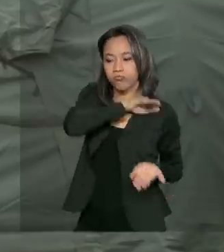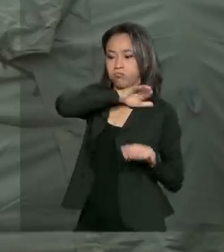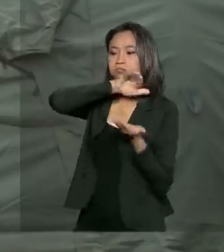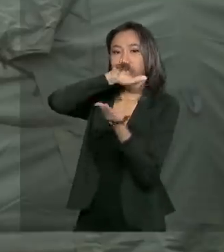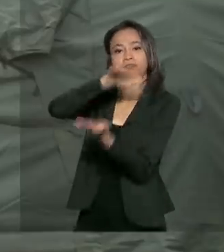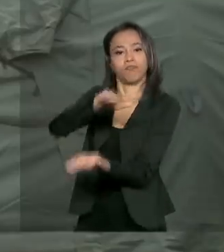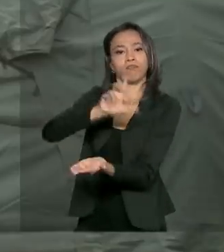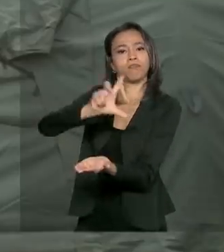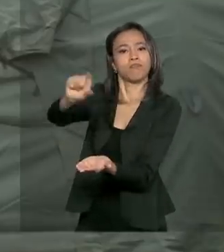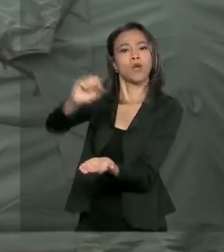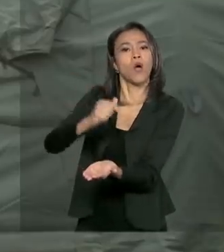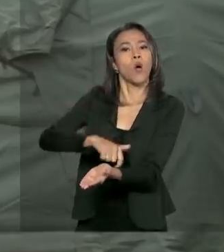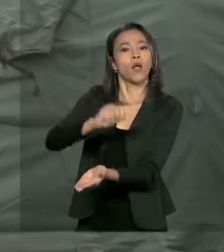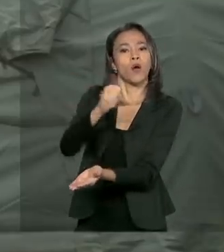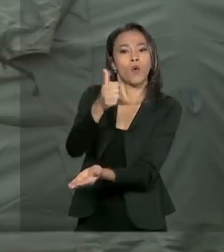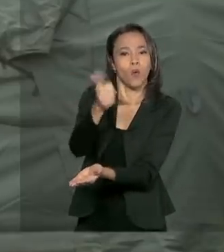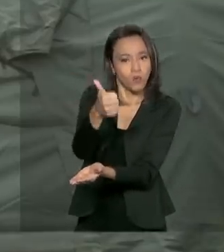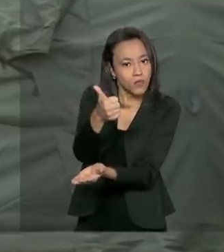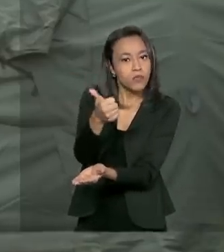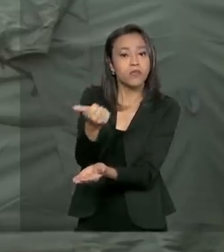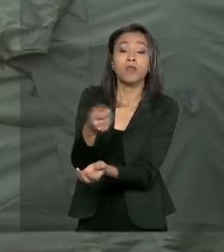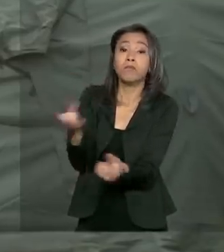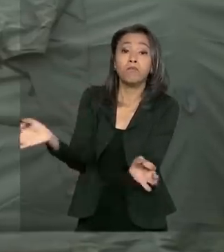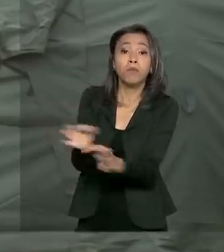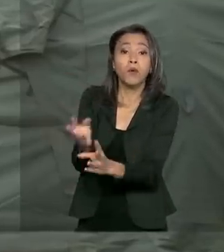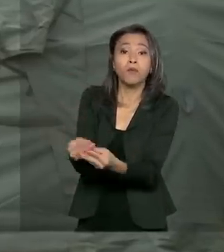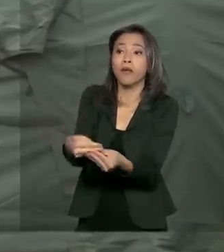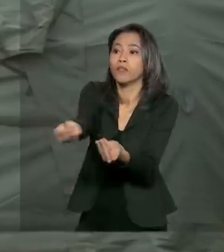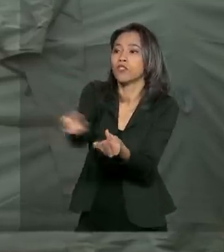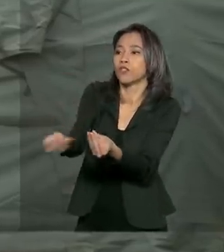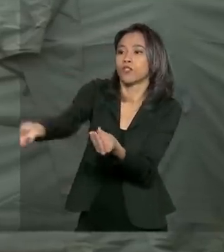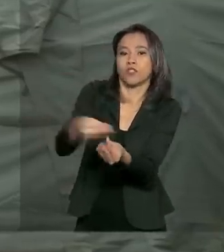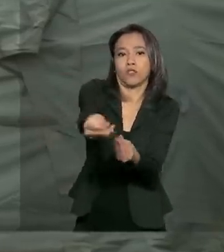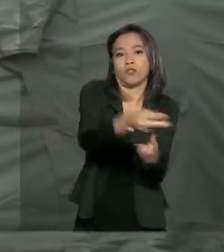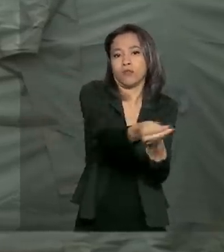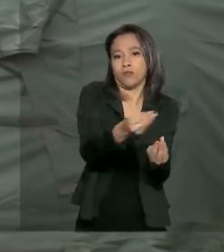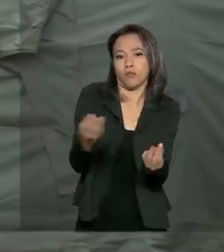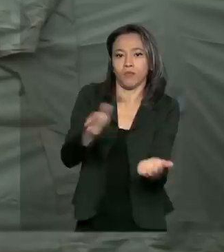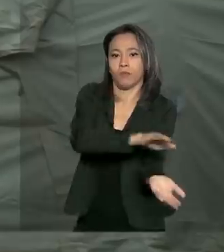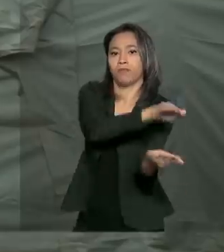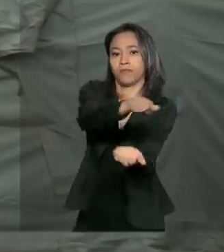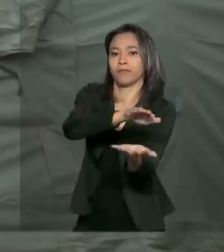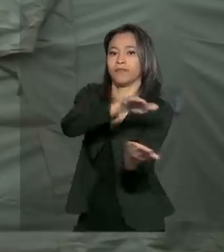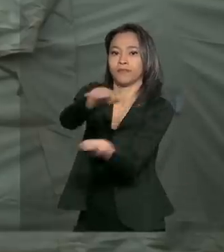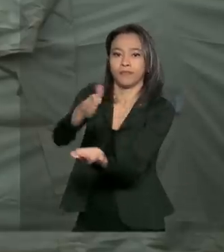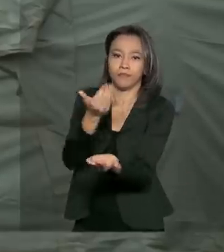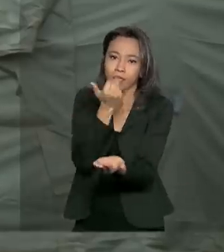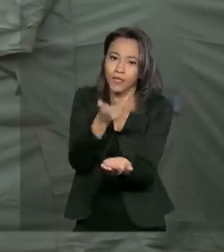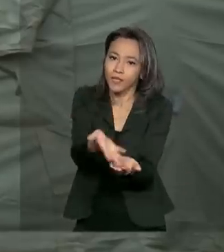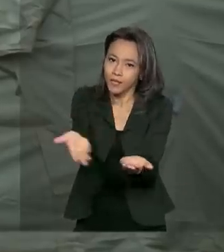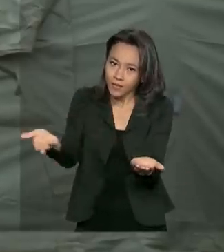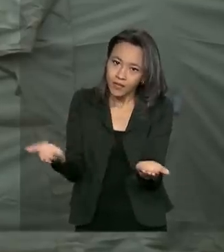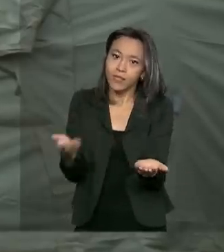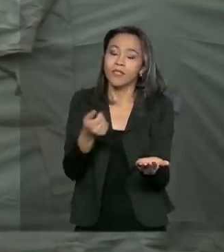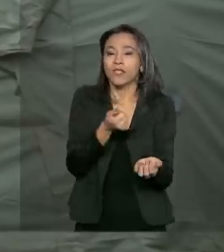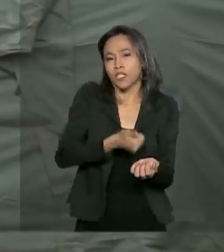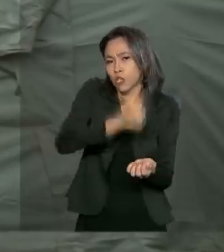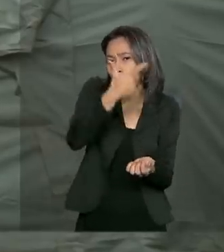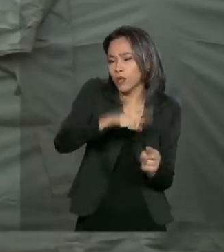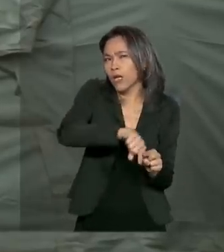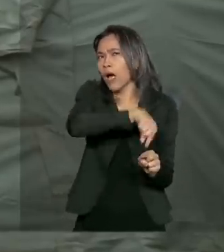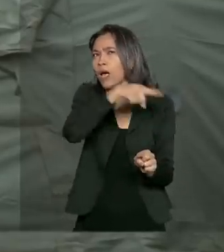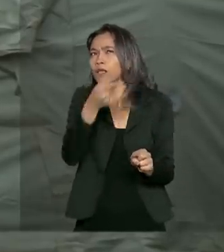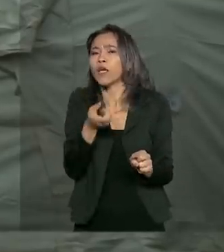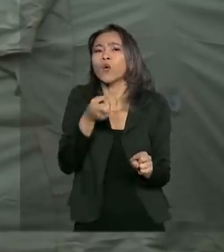11 horas e estejamos prontos aqui às 12 horas para a primeira atividade, das 12 às 13. E